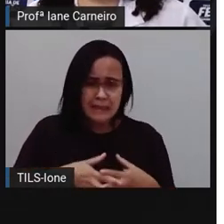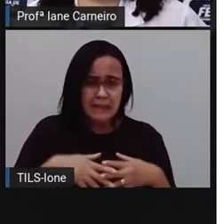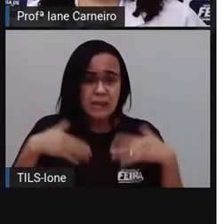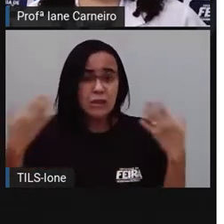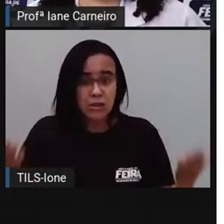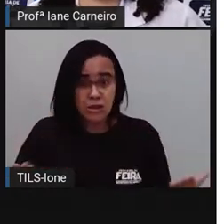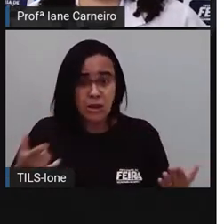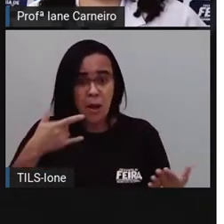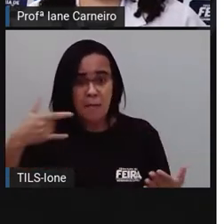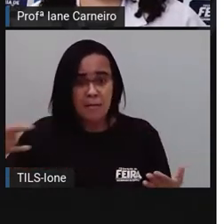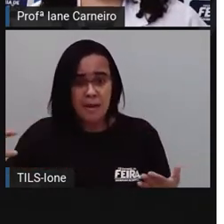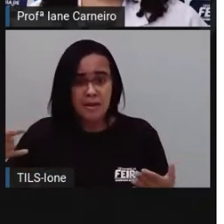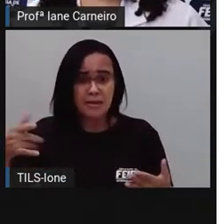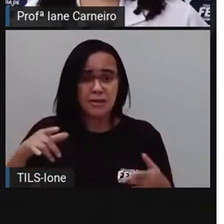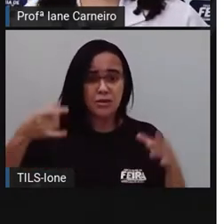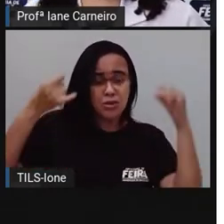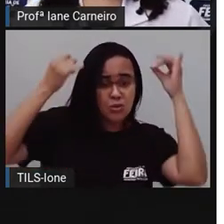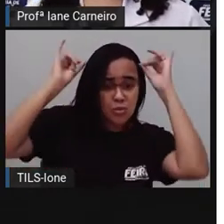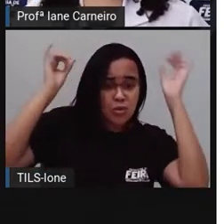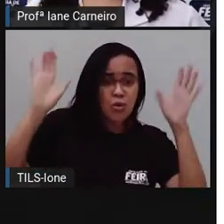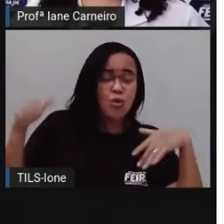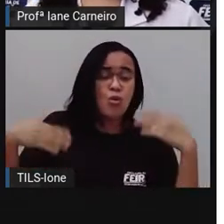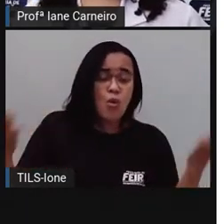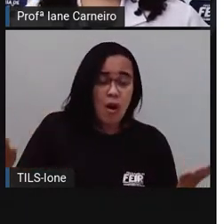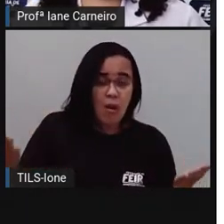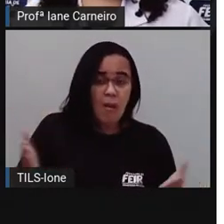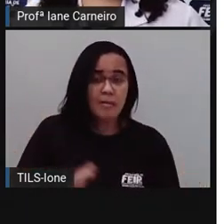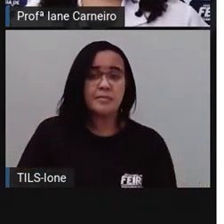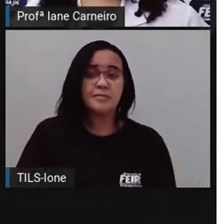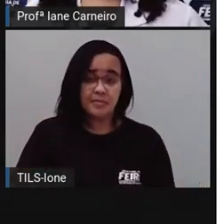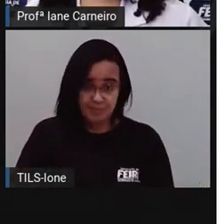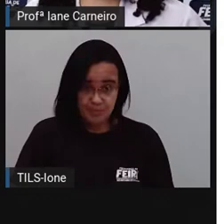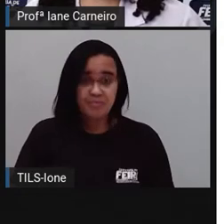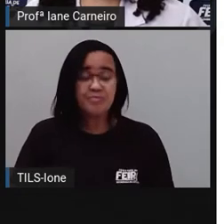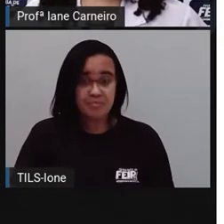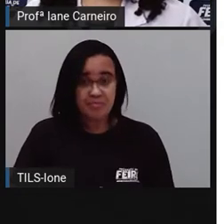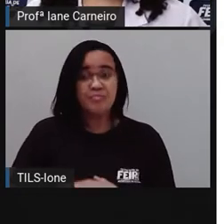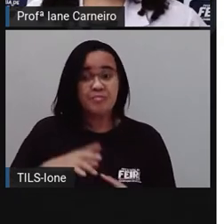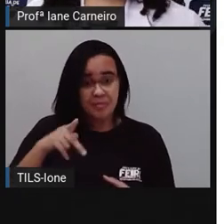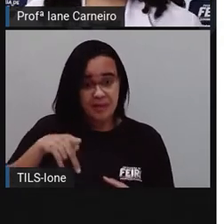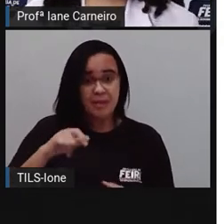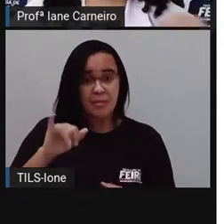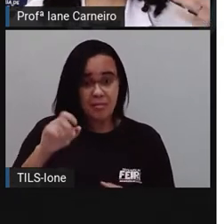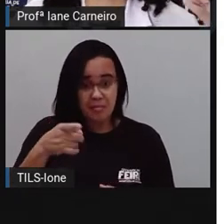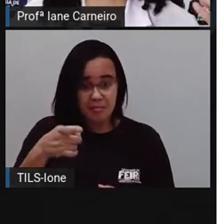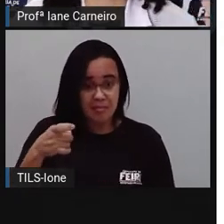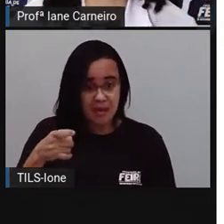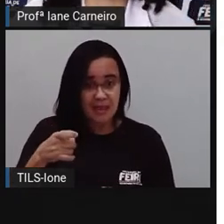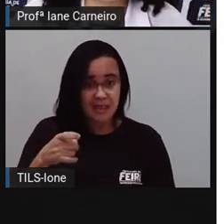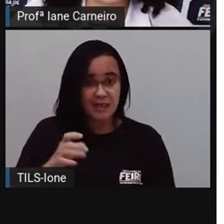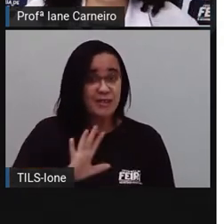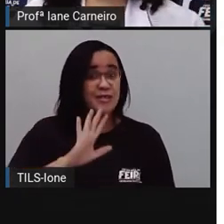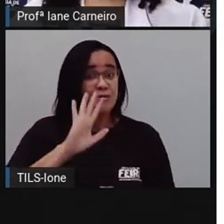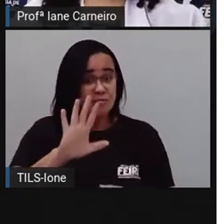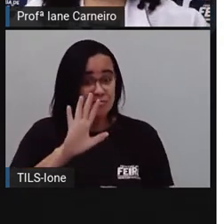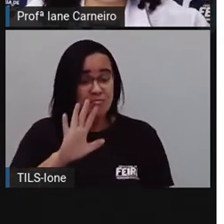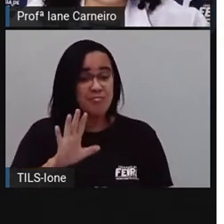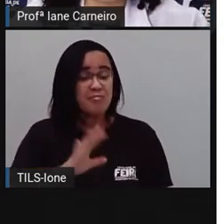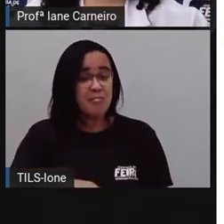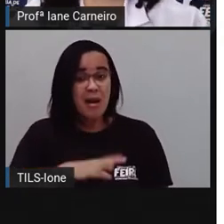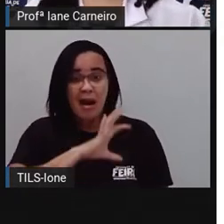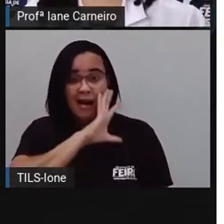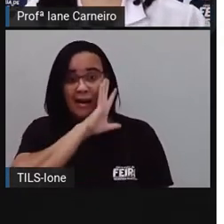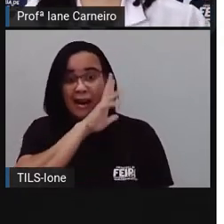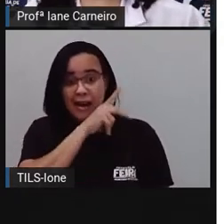peixe? Vamos ver? Mesmo com peixe no nome, ele é um mamífero também. Ele mama, sabe?